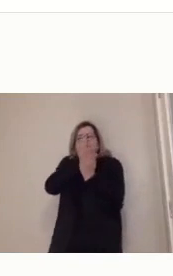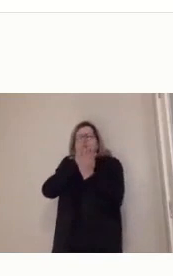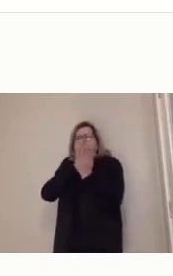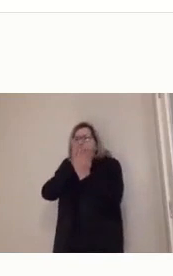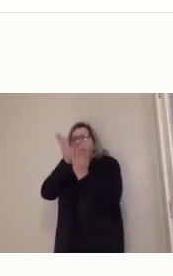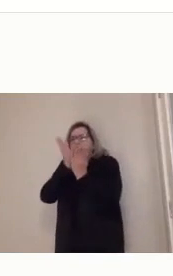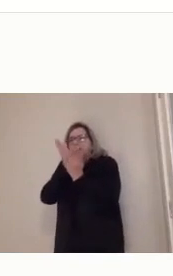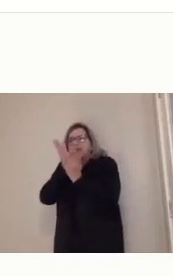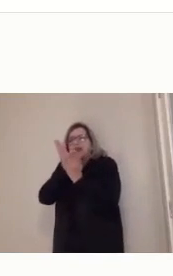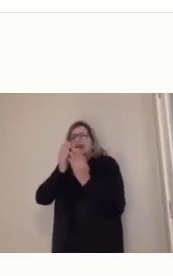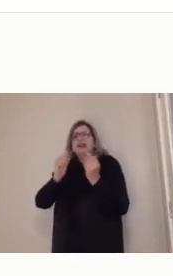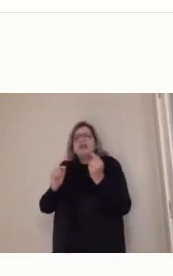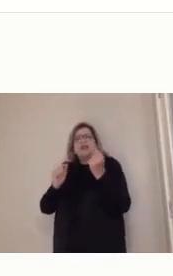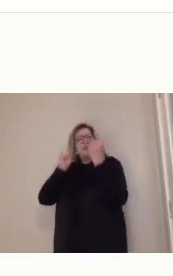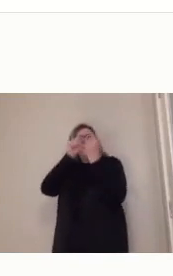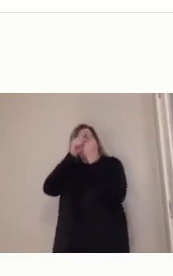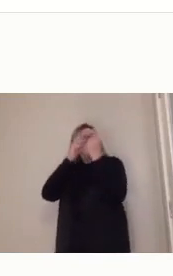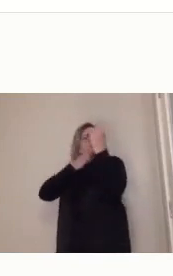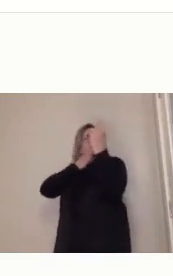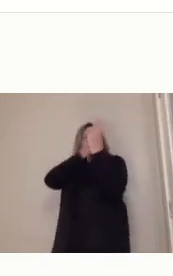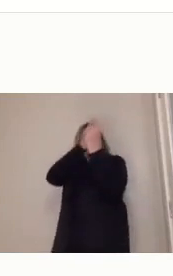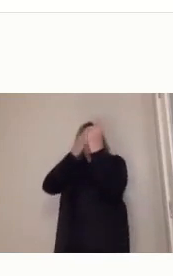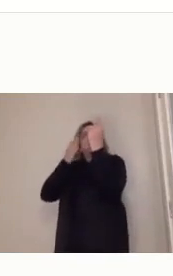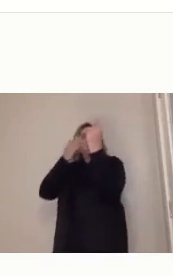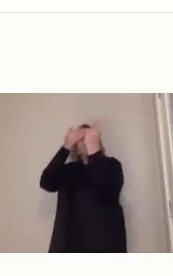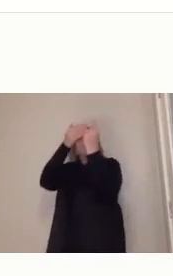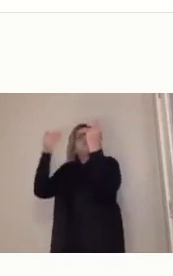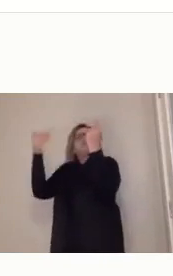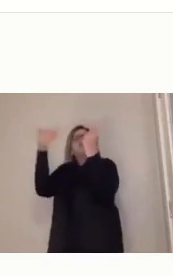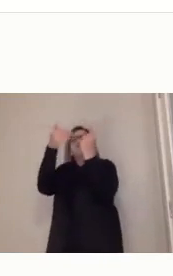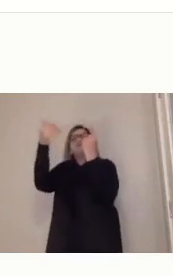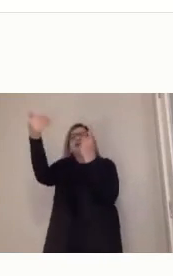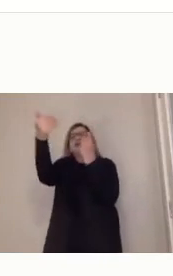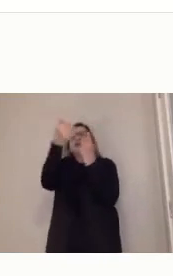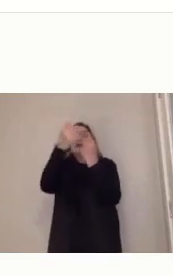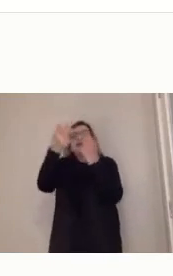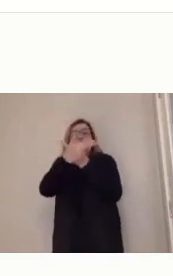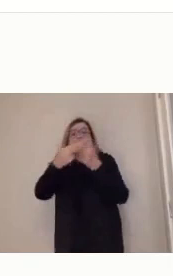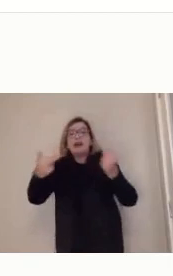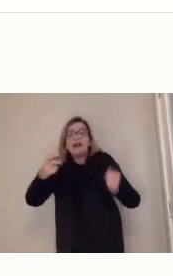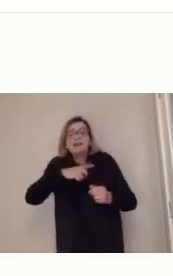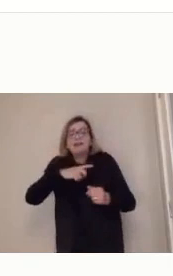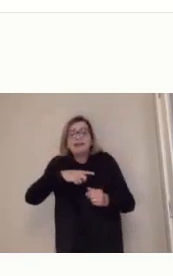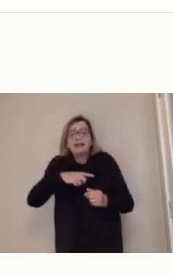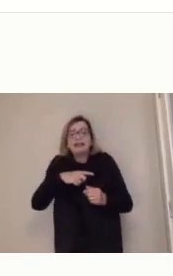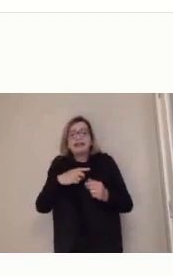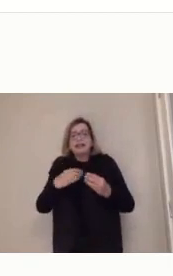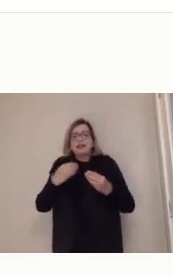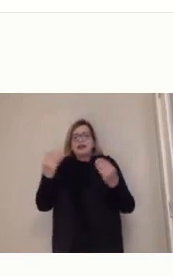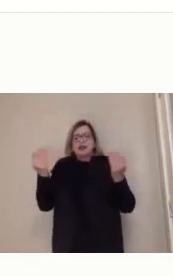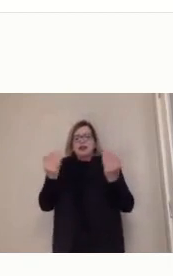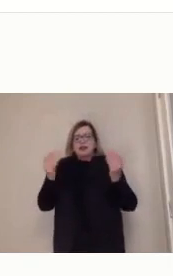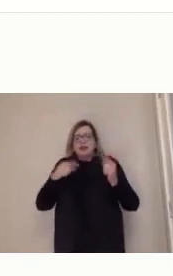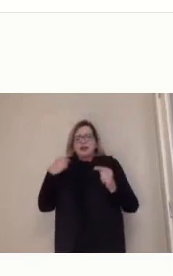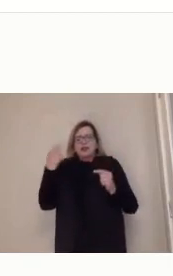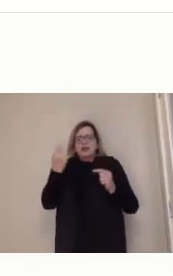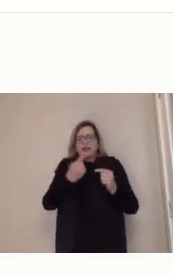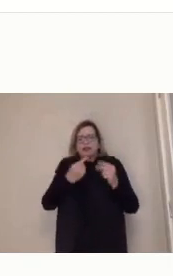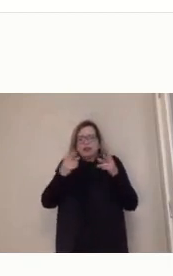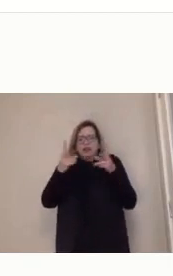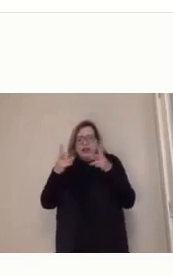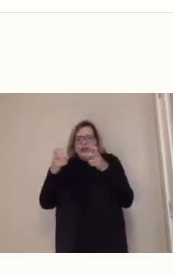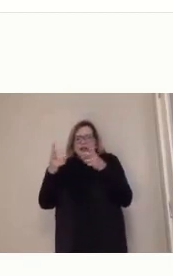vamos dizer, a uma solução possível, hoje, por exemplo, a gente vê aí tantos caminhos com tantas vacinas procurando vários caminhos, a